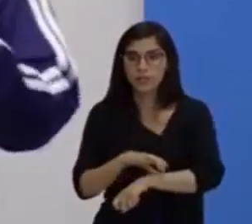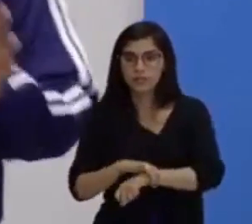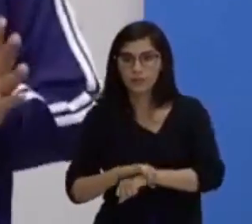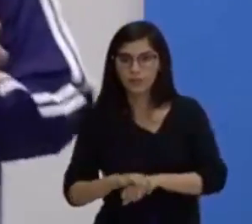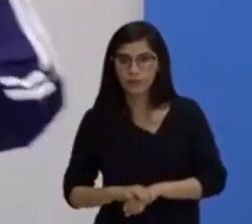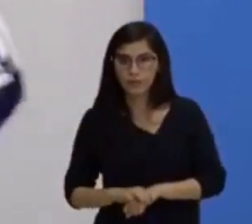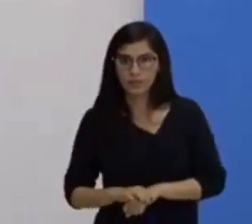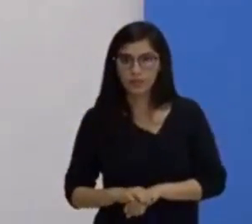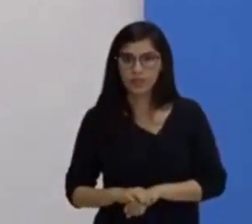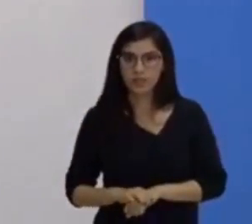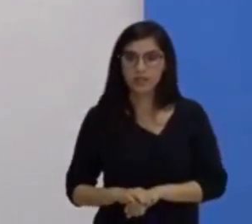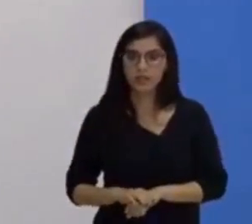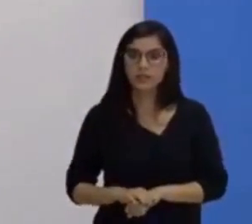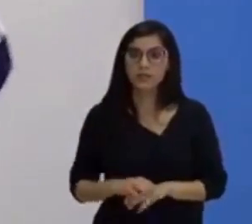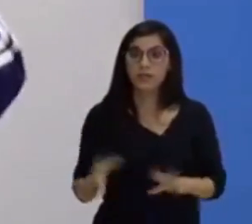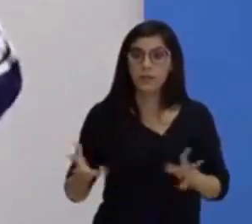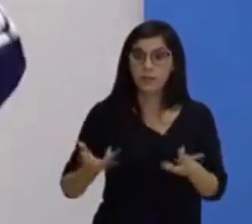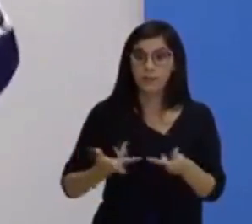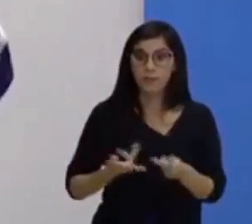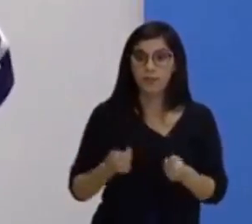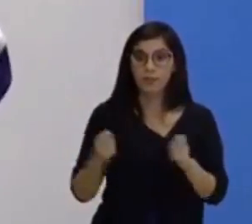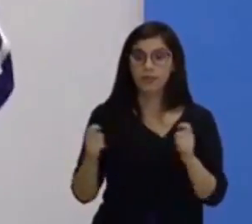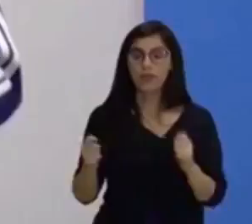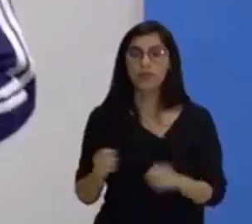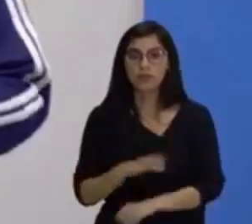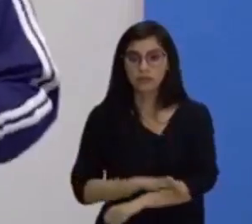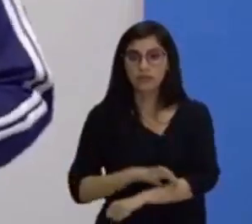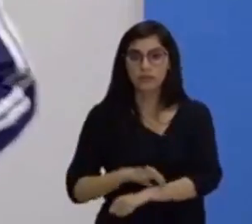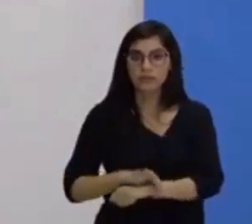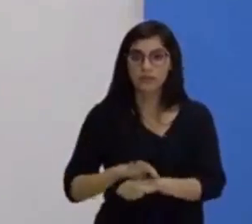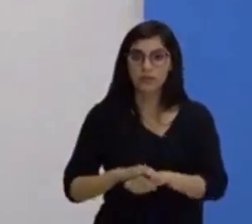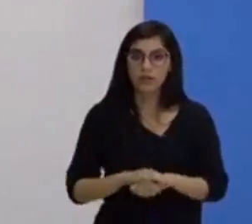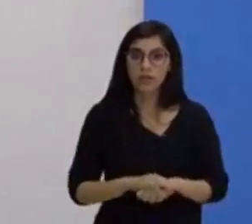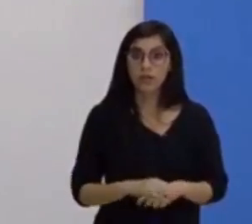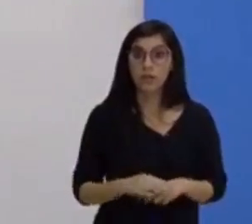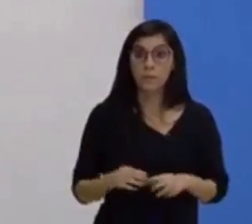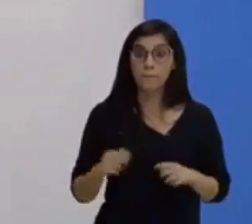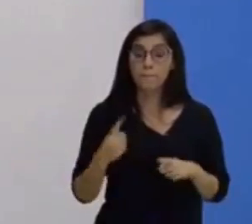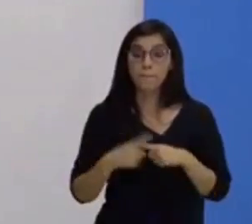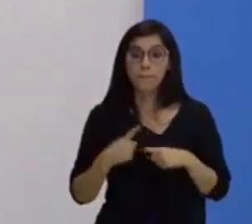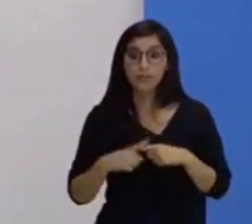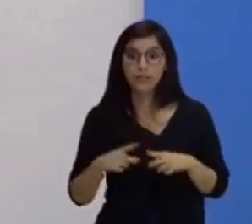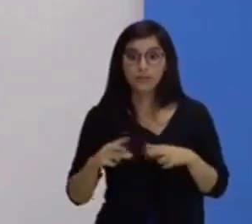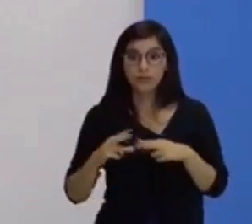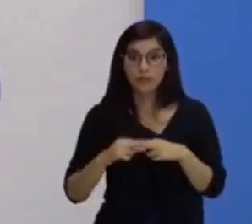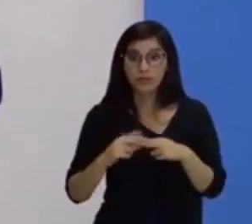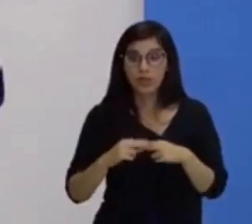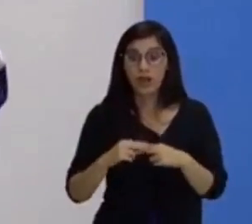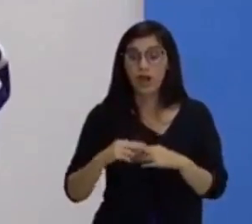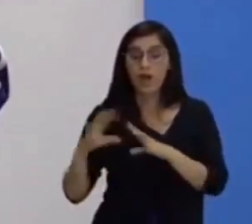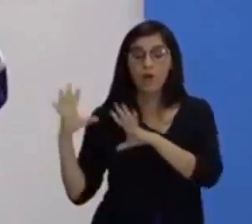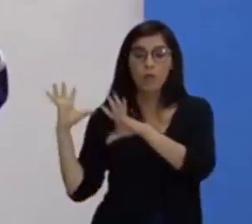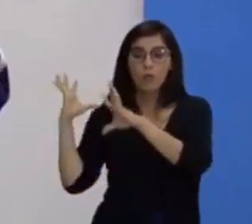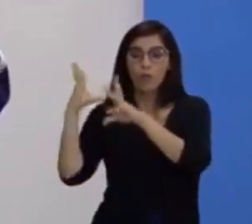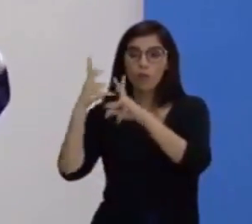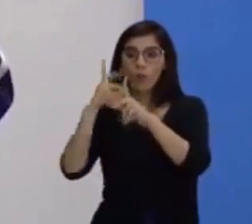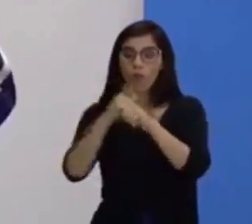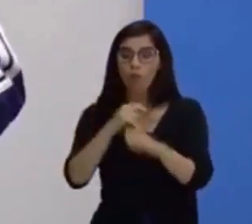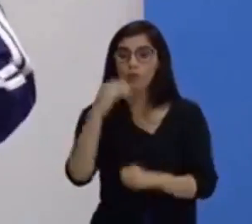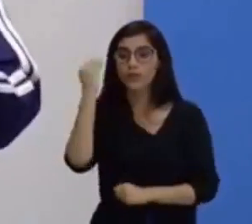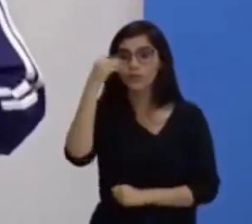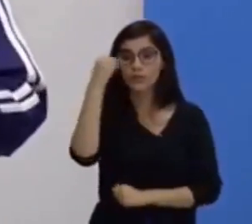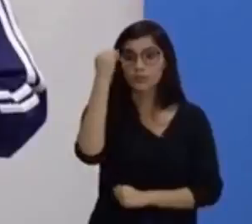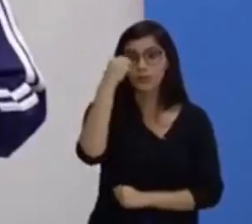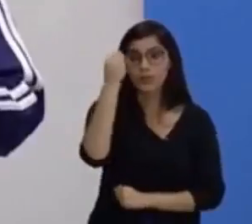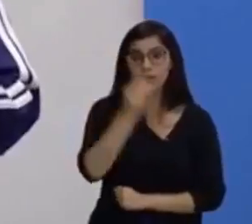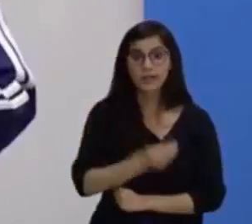físicas. Porque isso nós vamos utilizar ao longo da nossa vida. Ao longo da